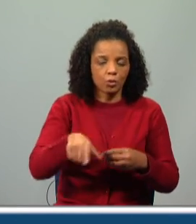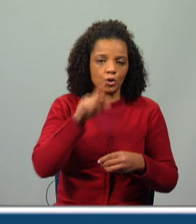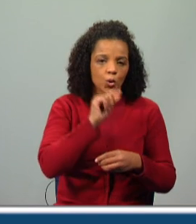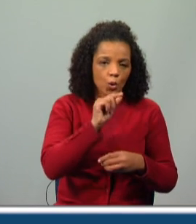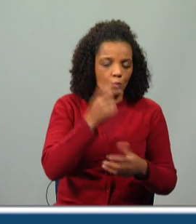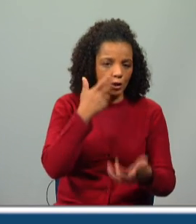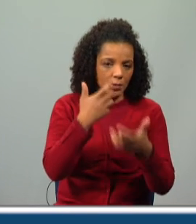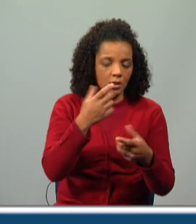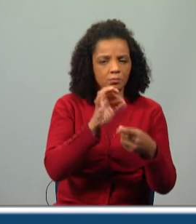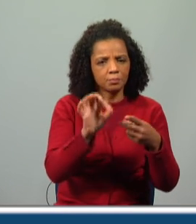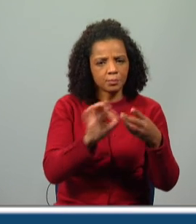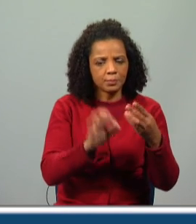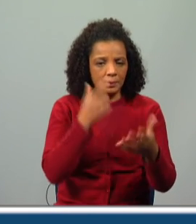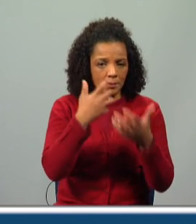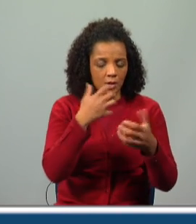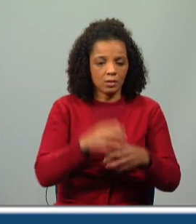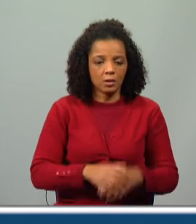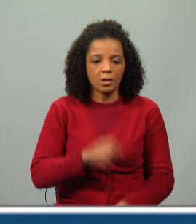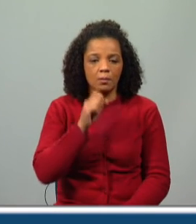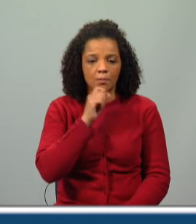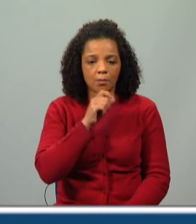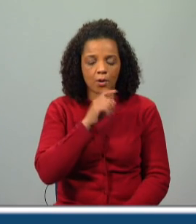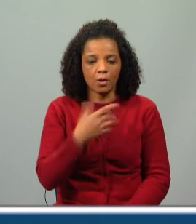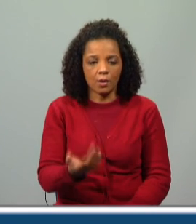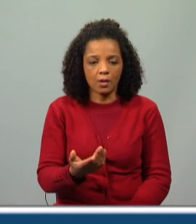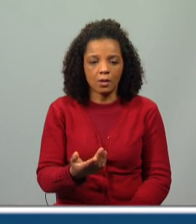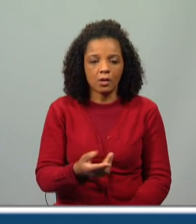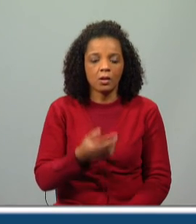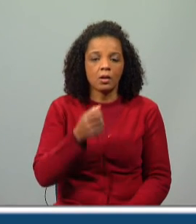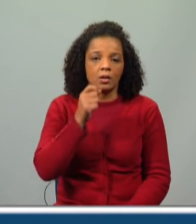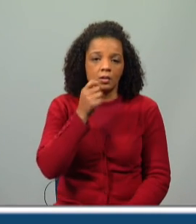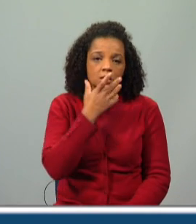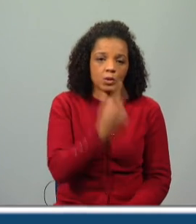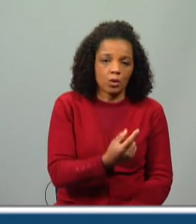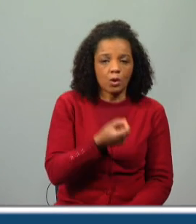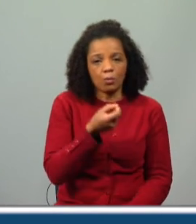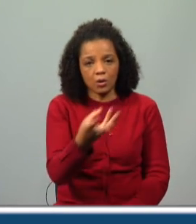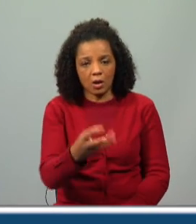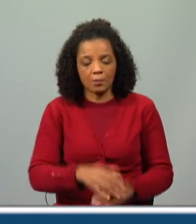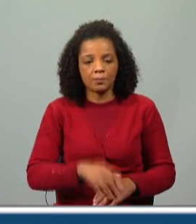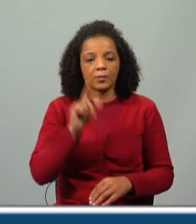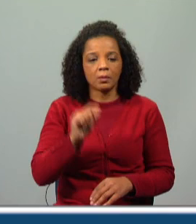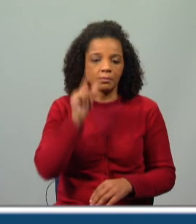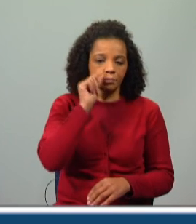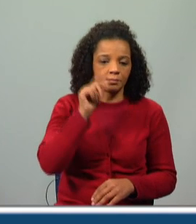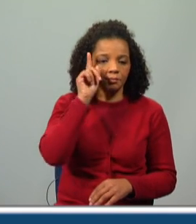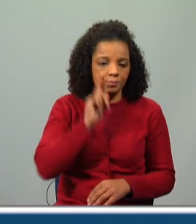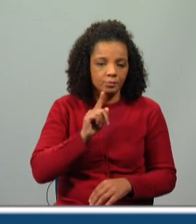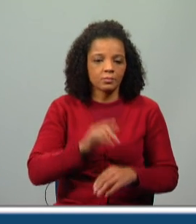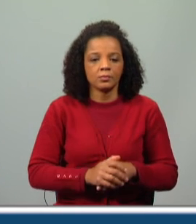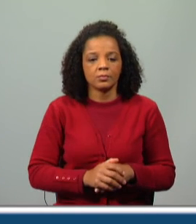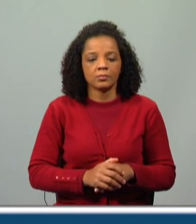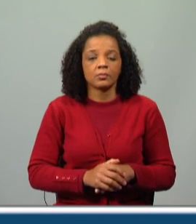os nomes, características desses nomes, podem reflexionar no número, singular e plural, em género masculino e